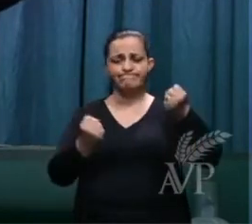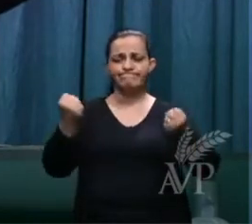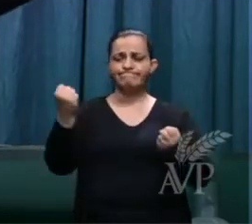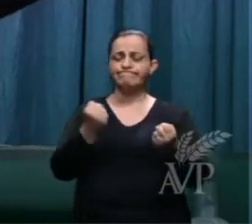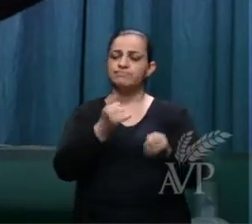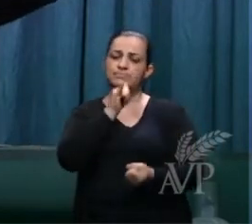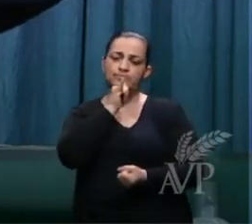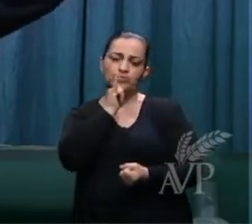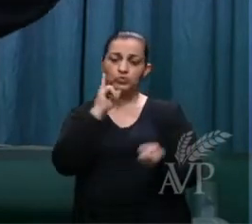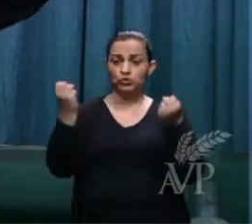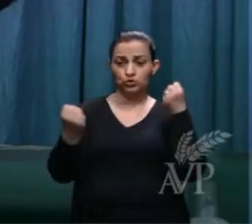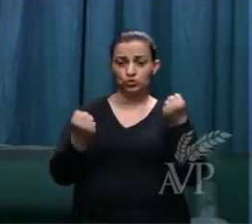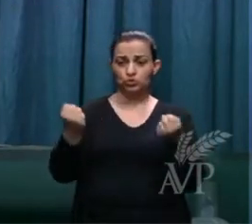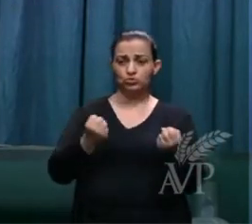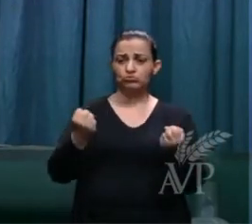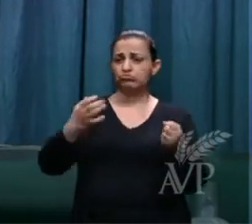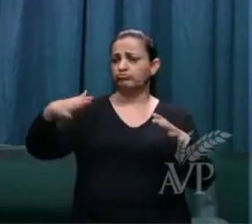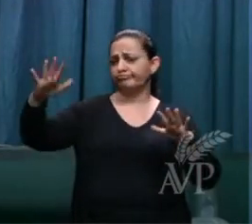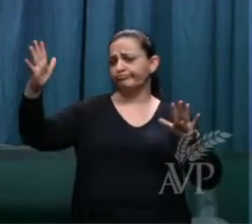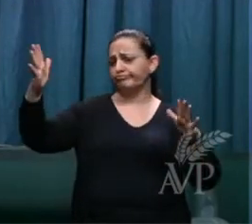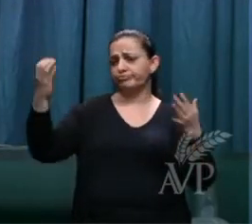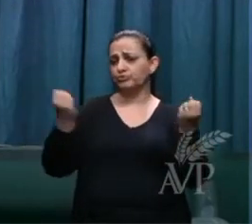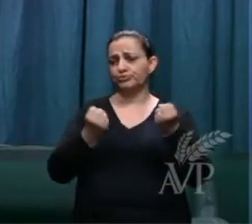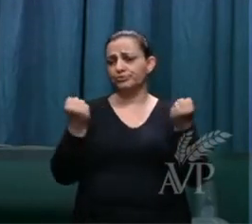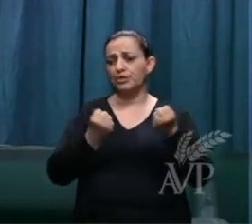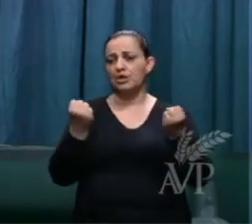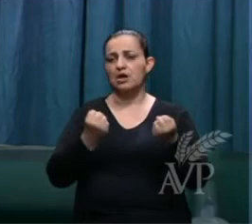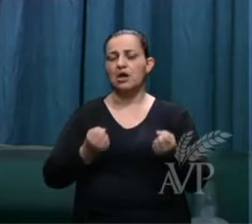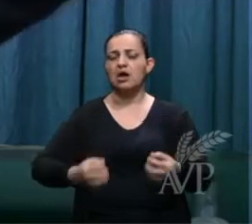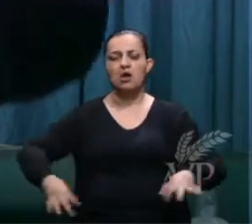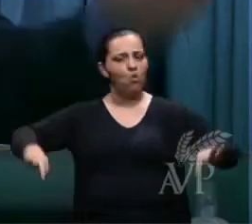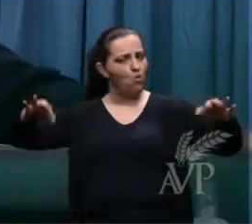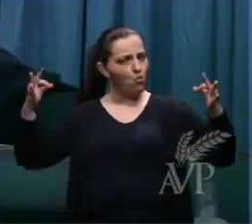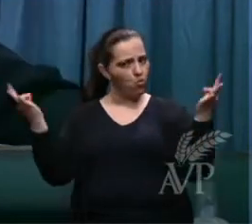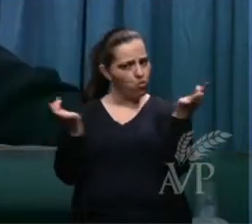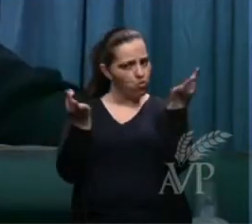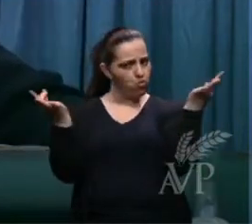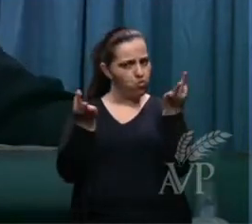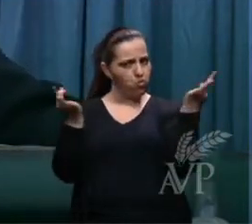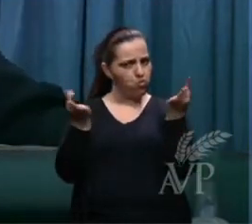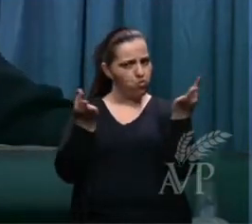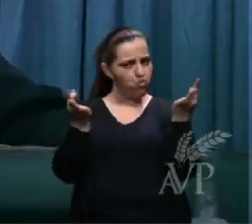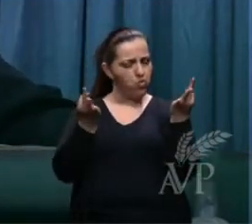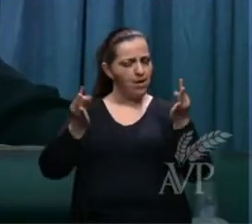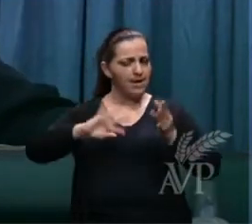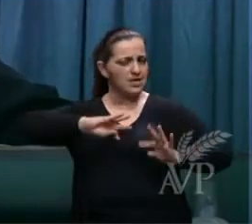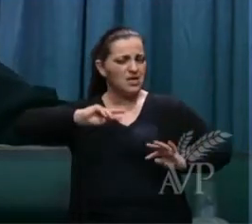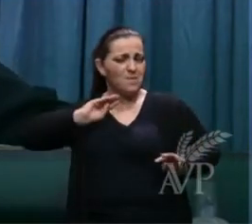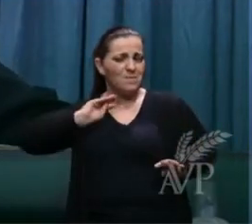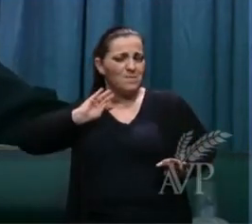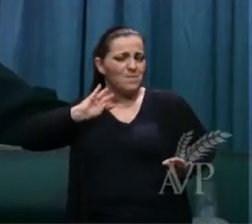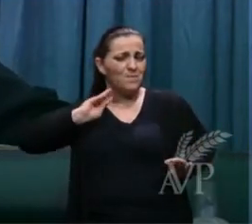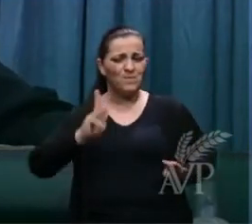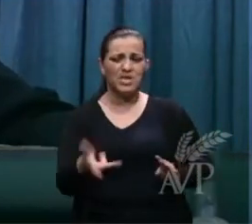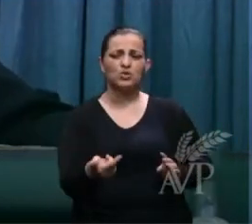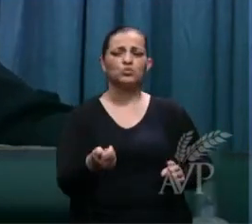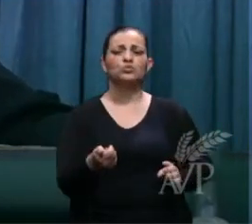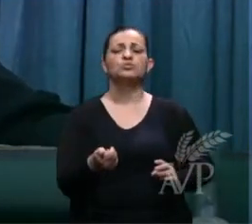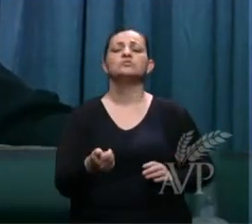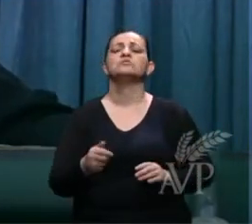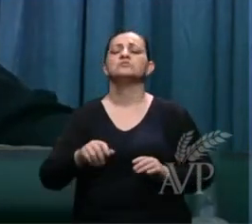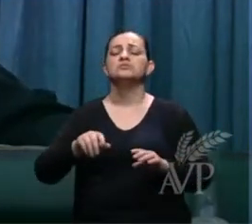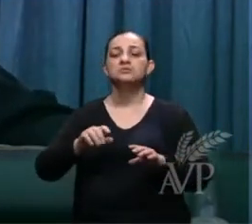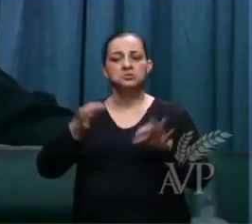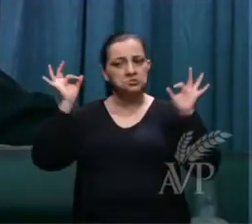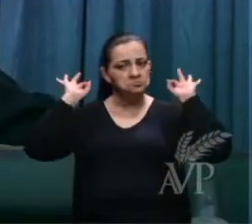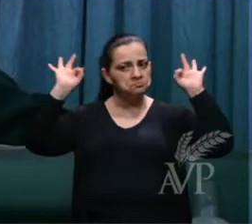como que é um um ferrari custa milhões um carro a um daqueles